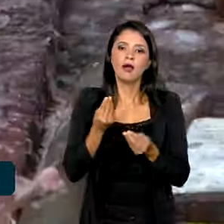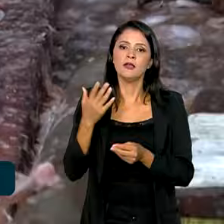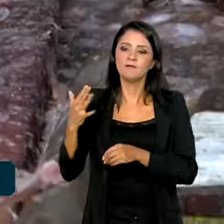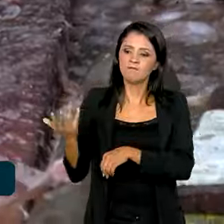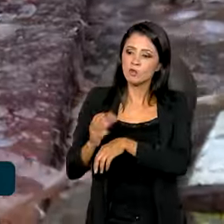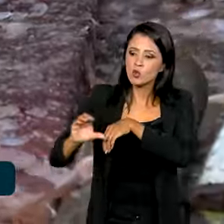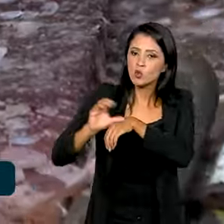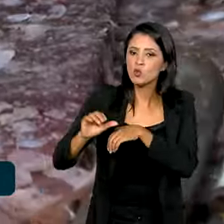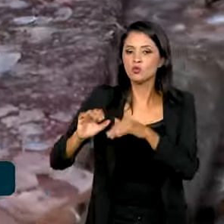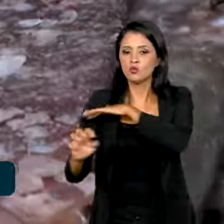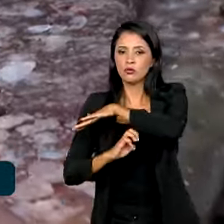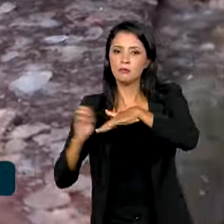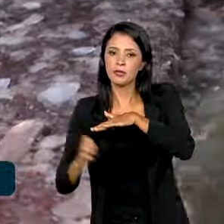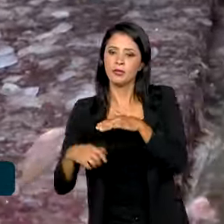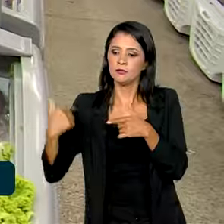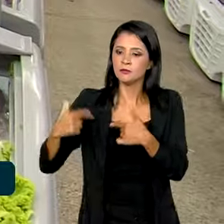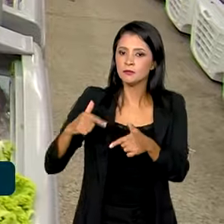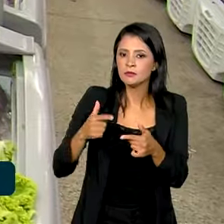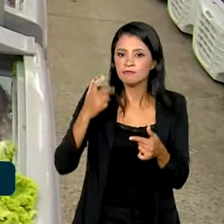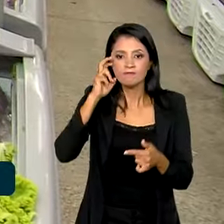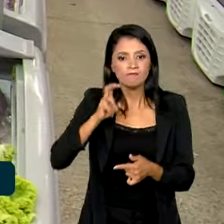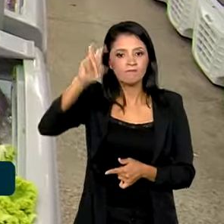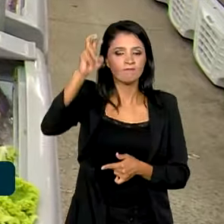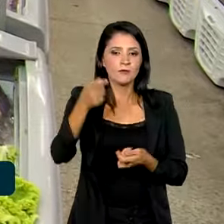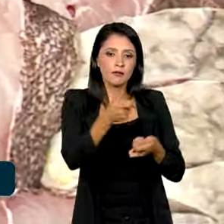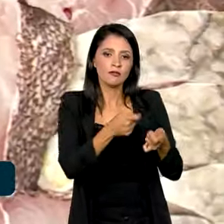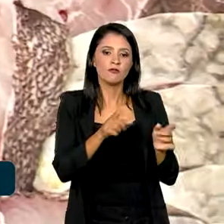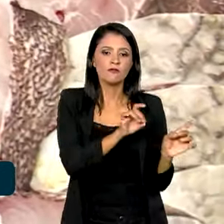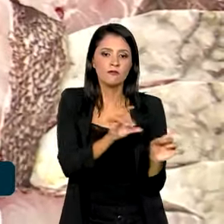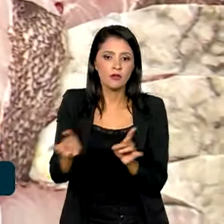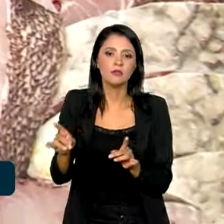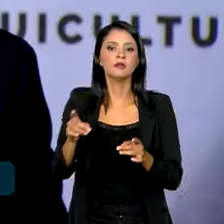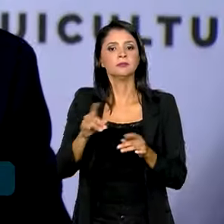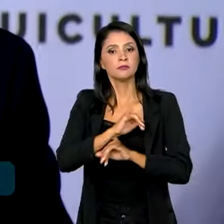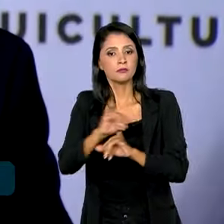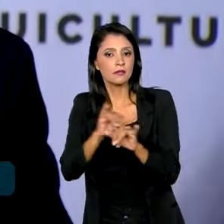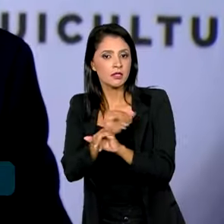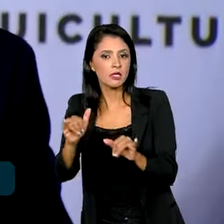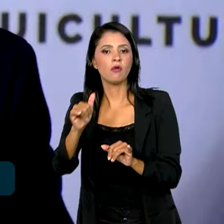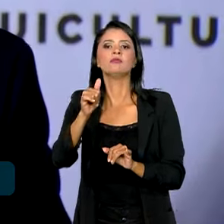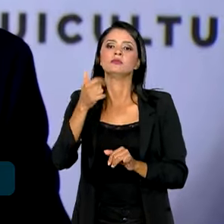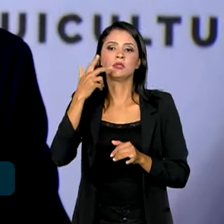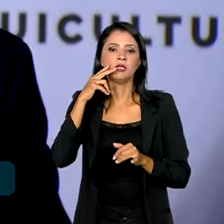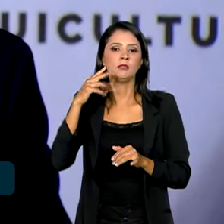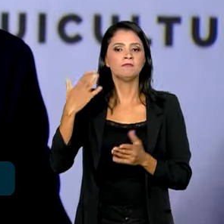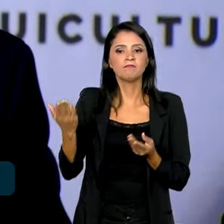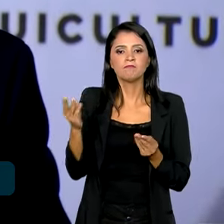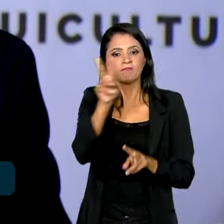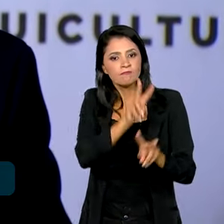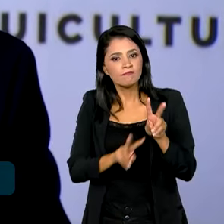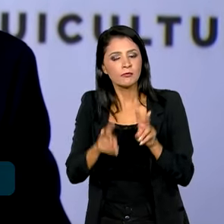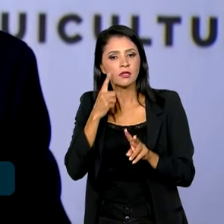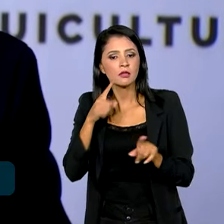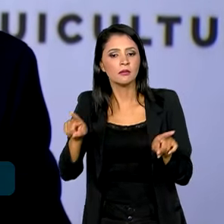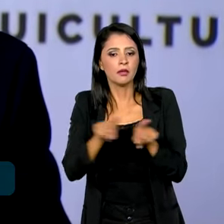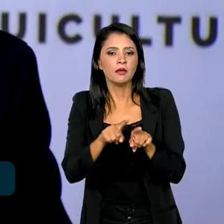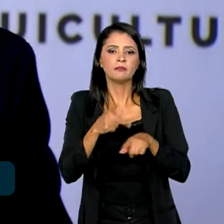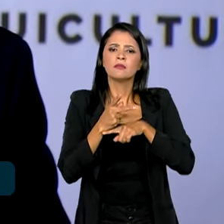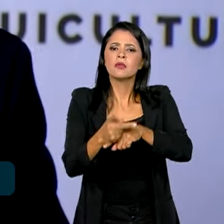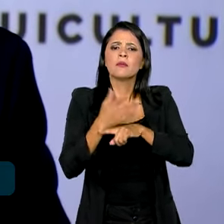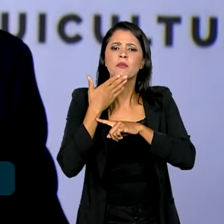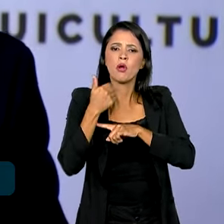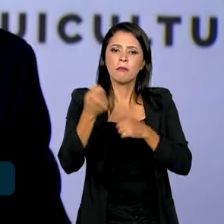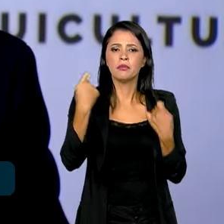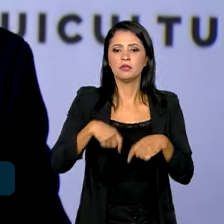em ações de inteligência de mercado, promoção comercial e imagem. Se a gente queria fazer esse negócio andar, tinha que buscar parceria.